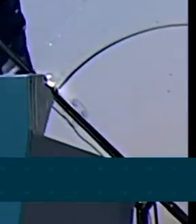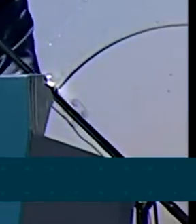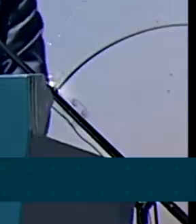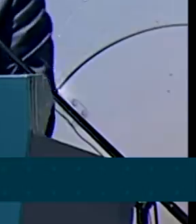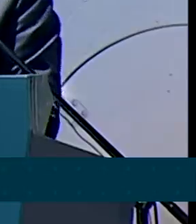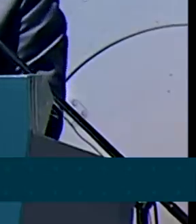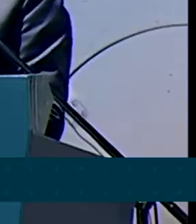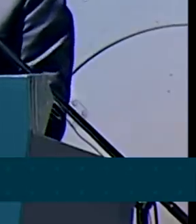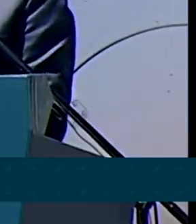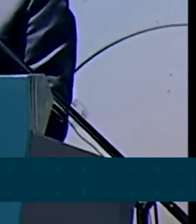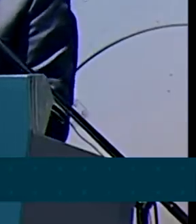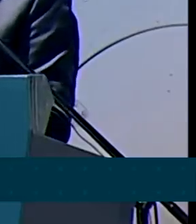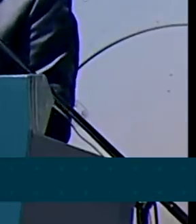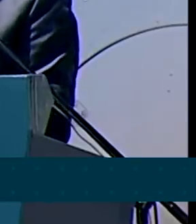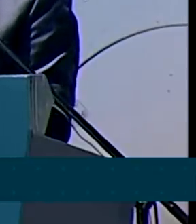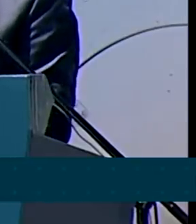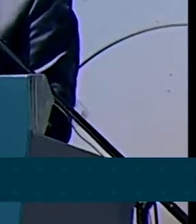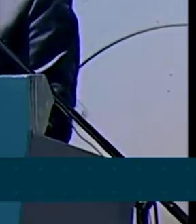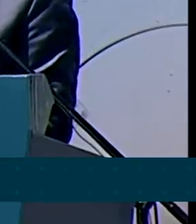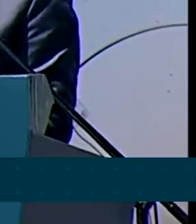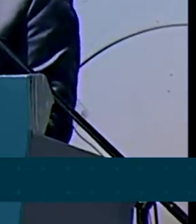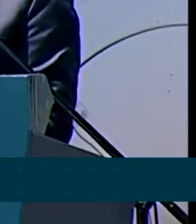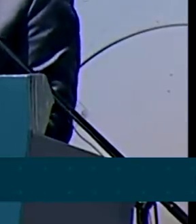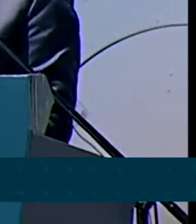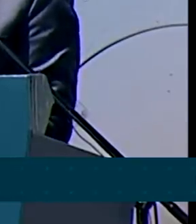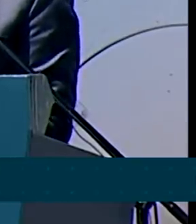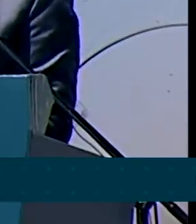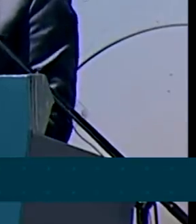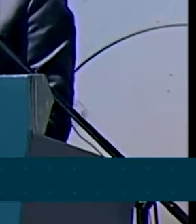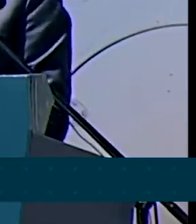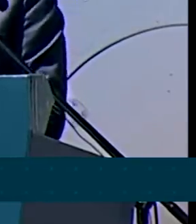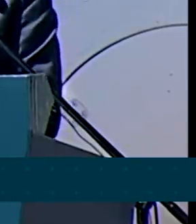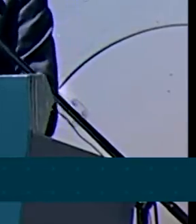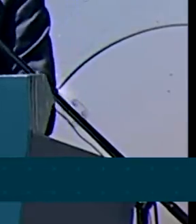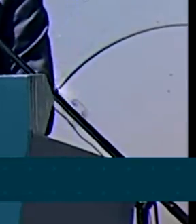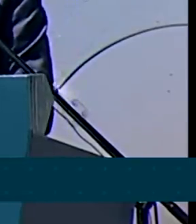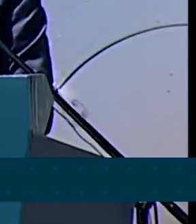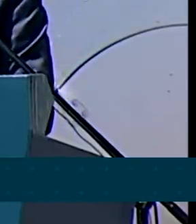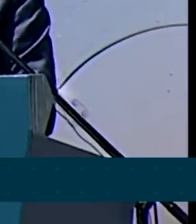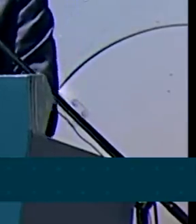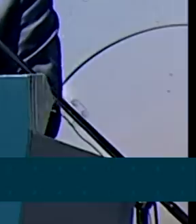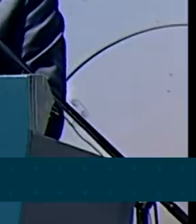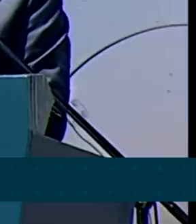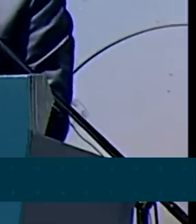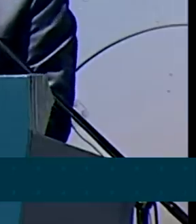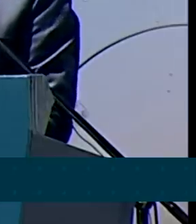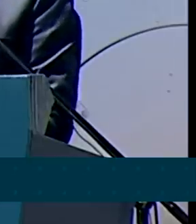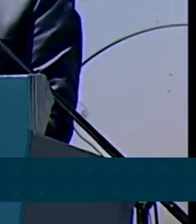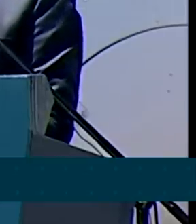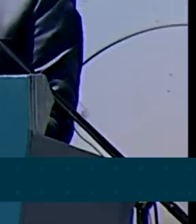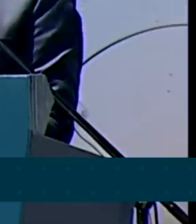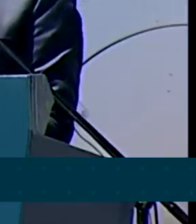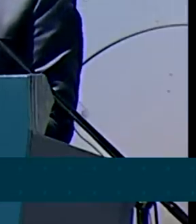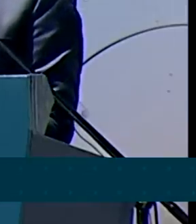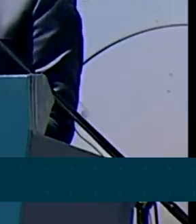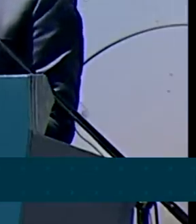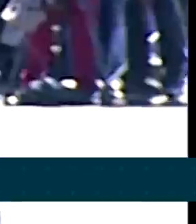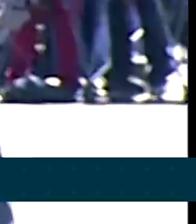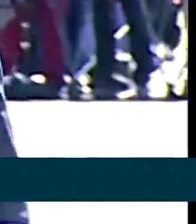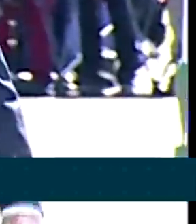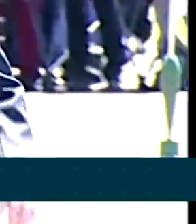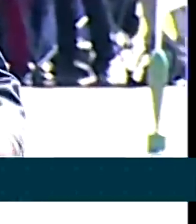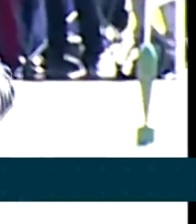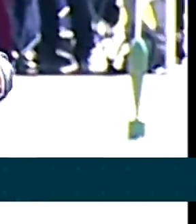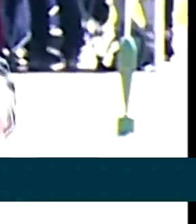organização, o seu patriotismo e o seu sentimento de defesa dos direitos humanos.